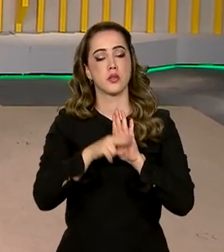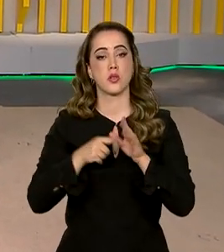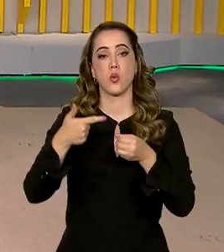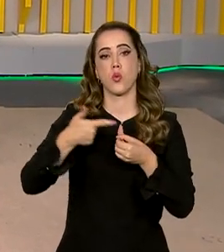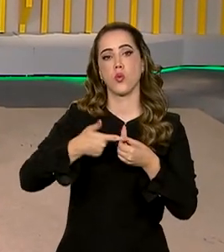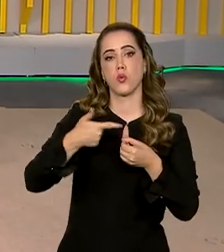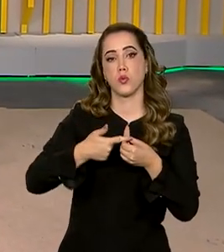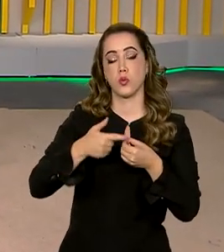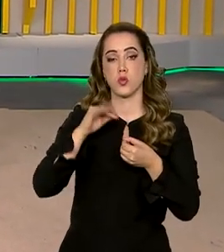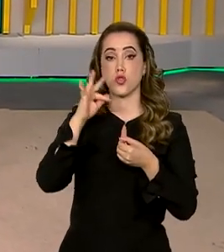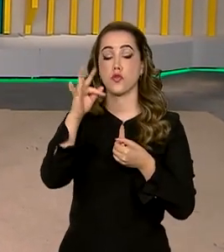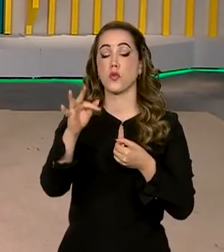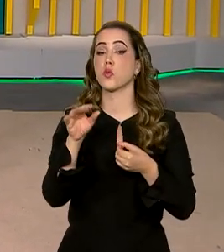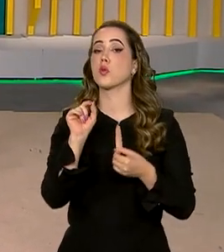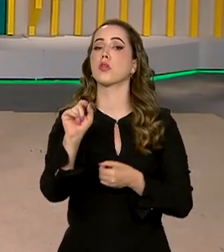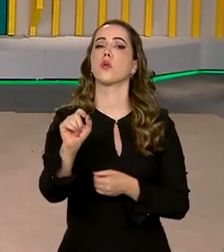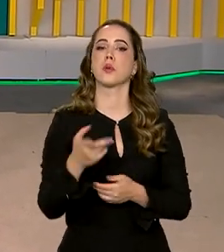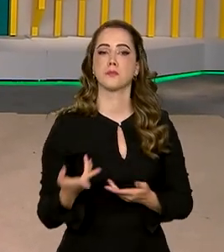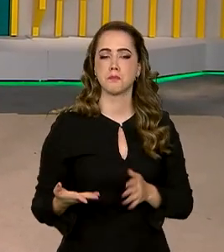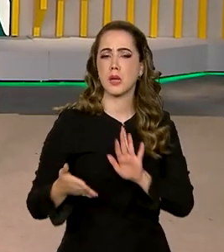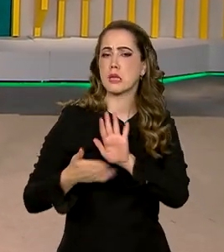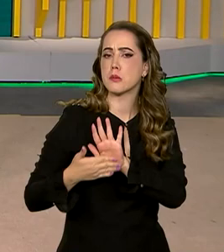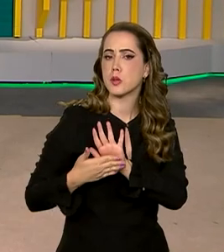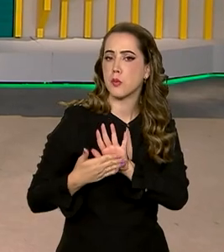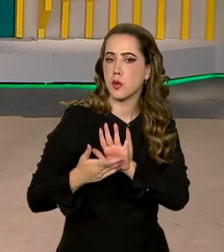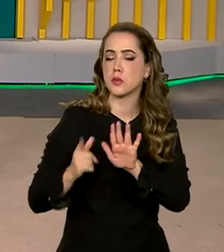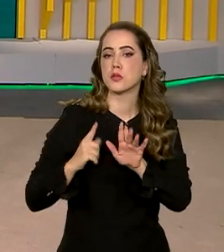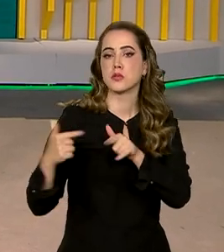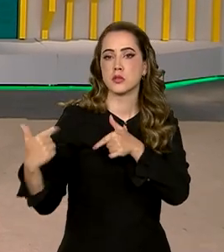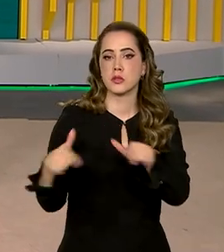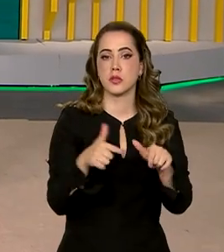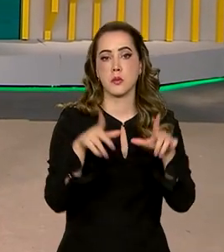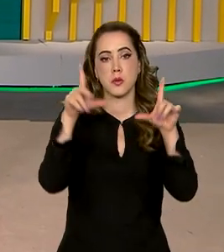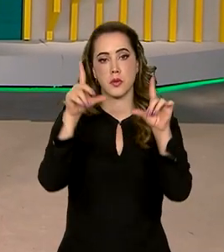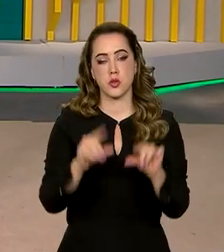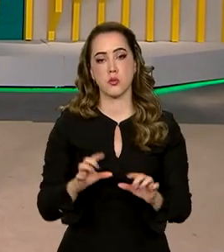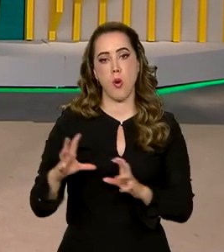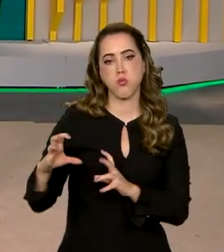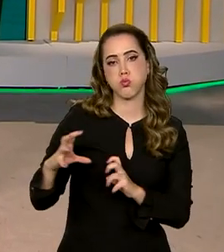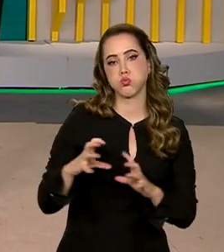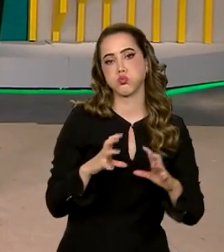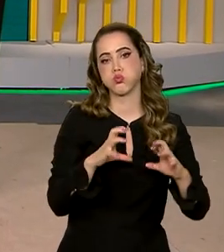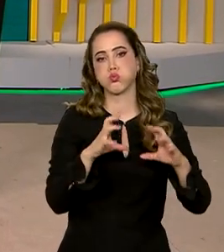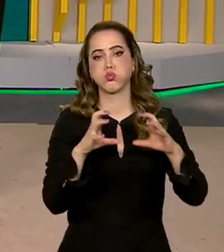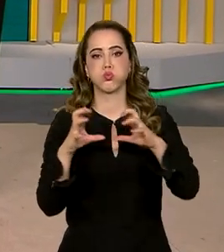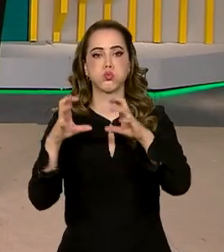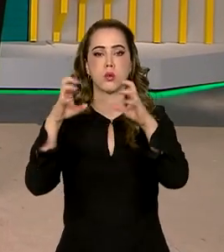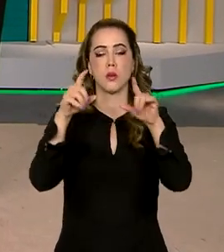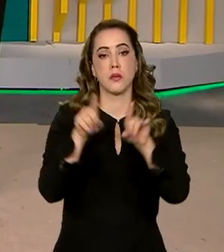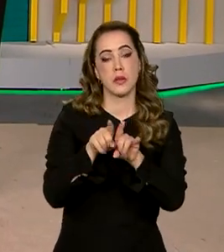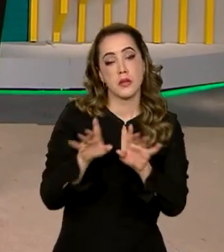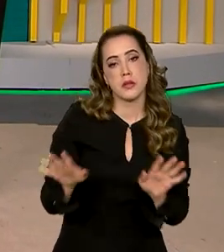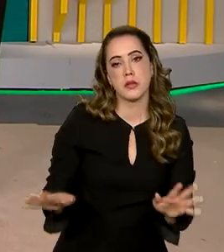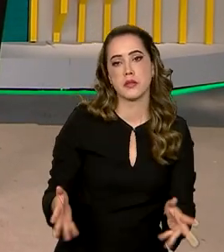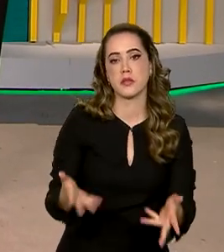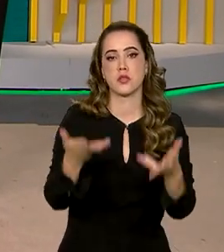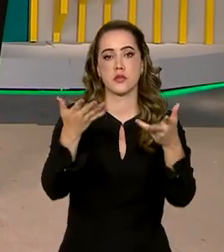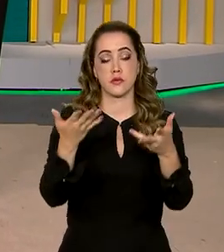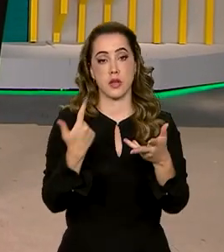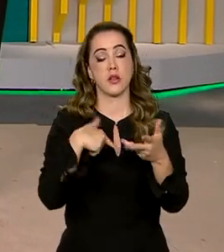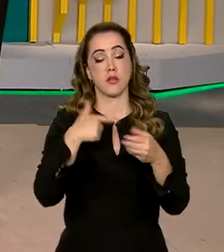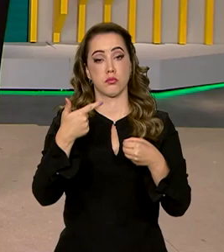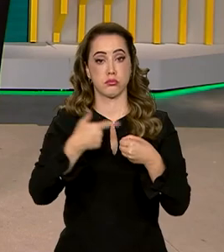combustível do futuro. Essa proposta inclui iniciativas para reduzir a emissão de gases de efeito estufa e